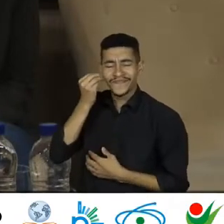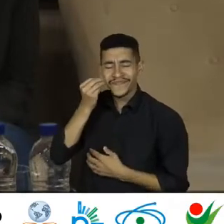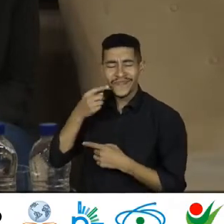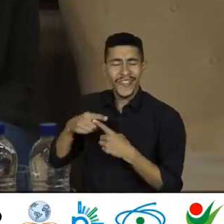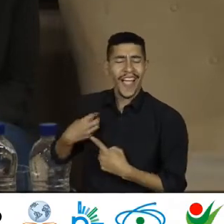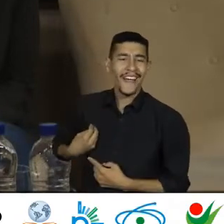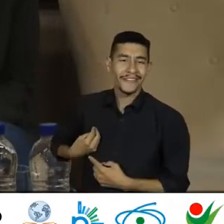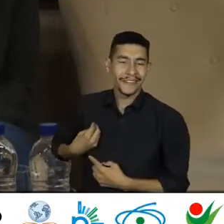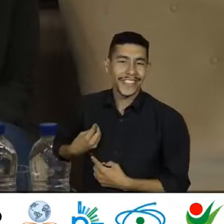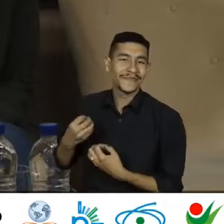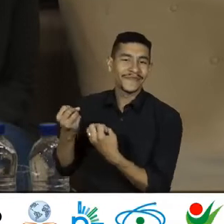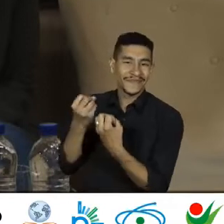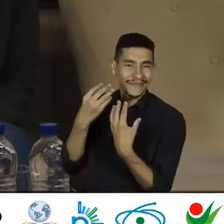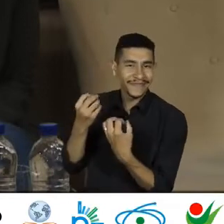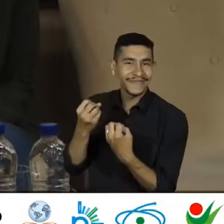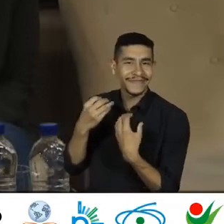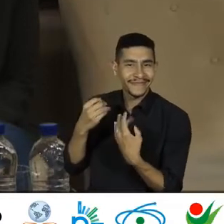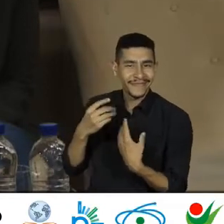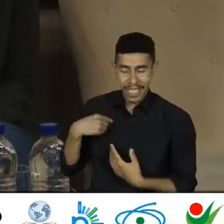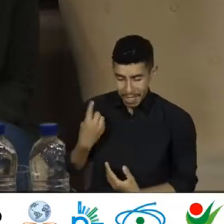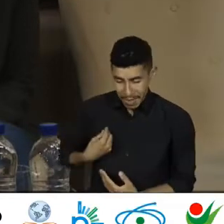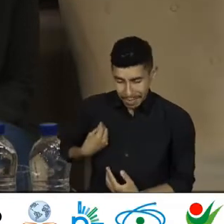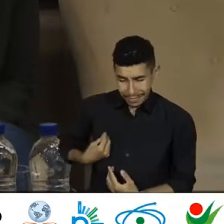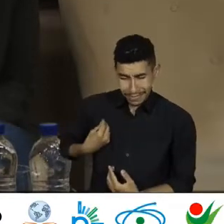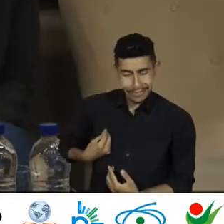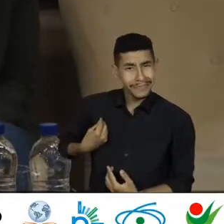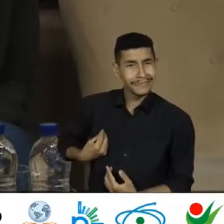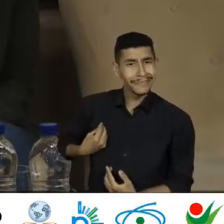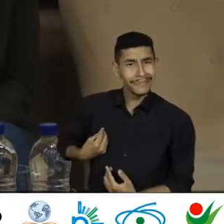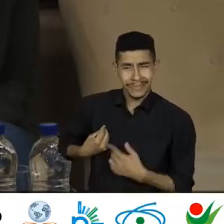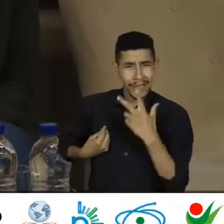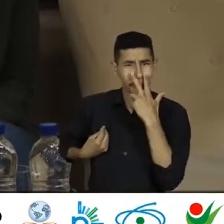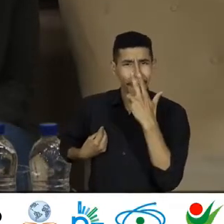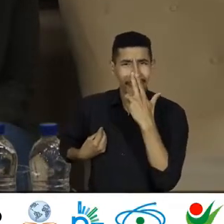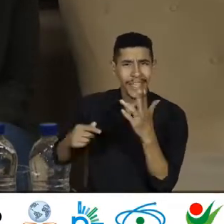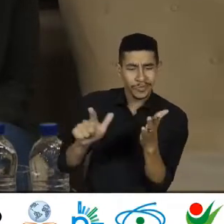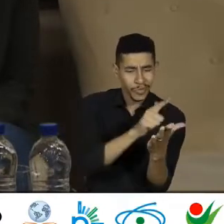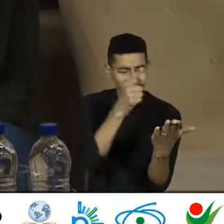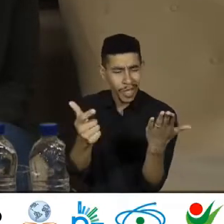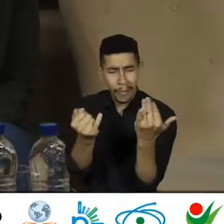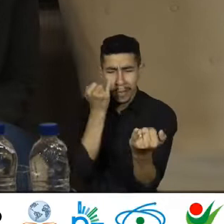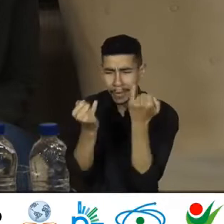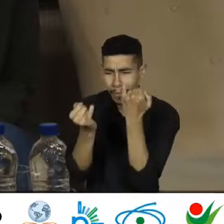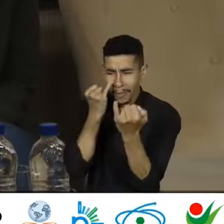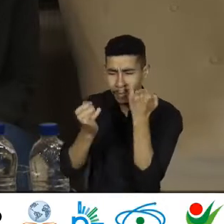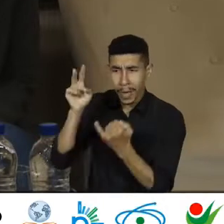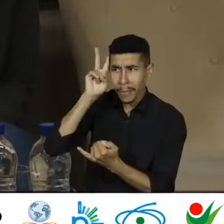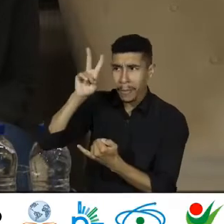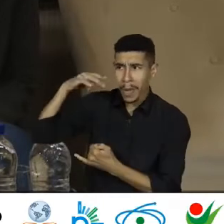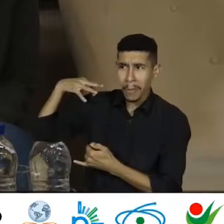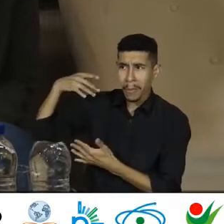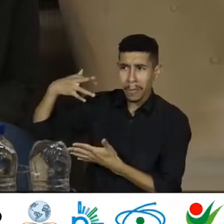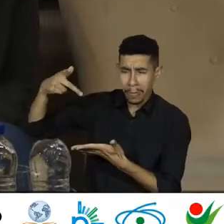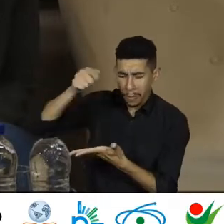A nossa vida é um jornal É obra de